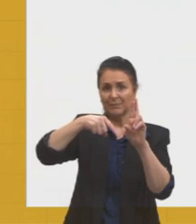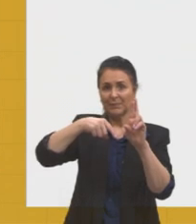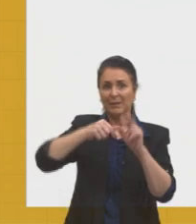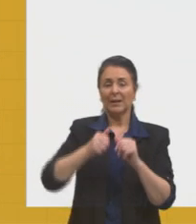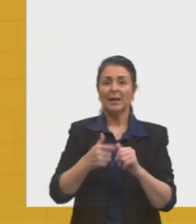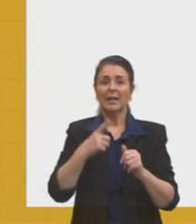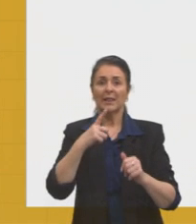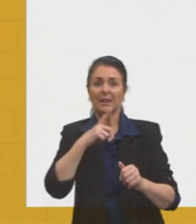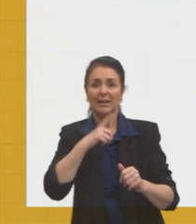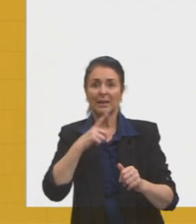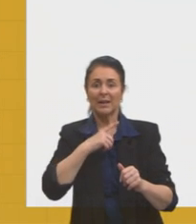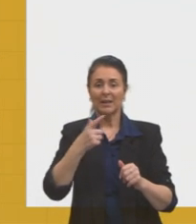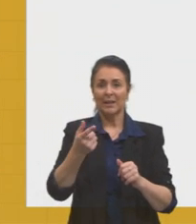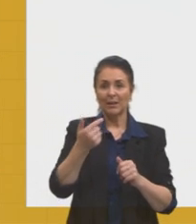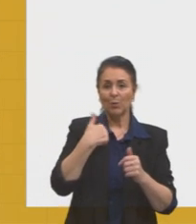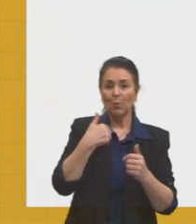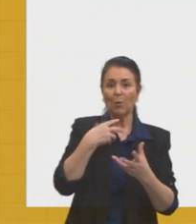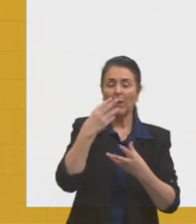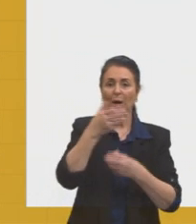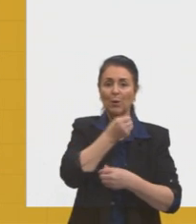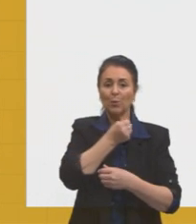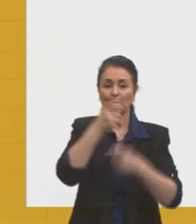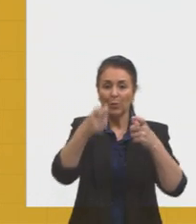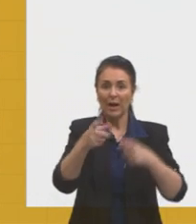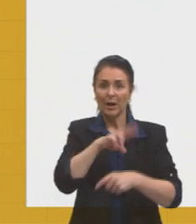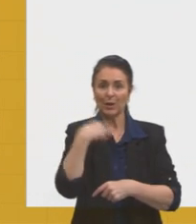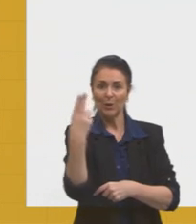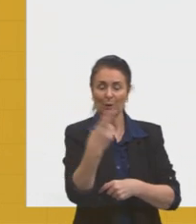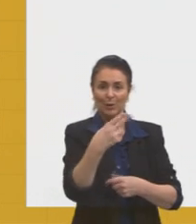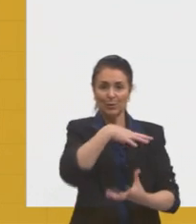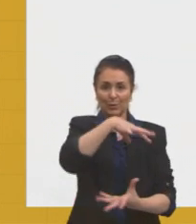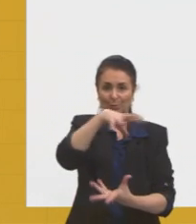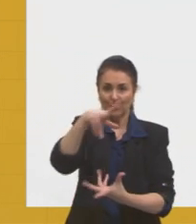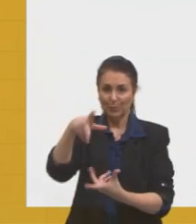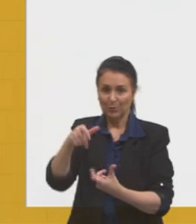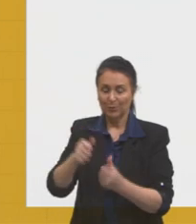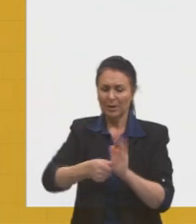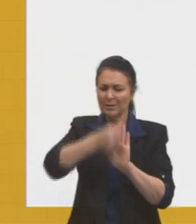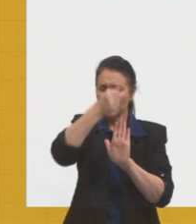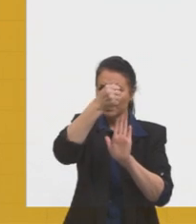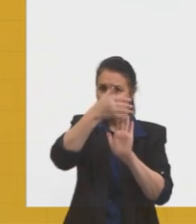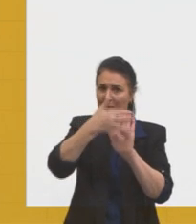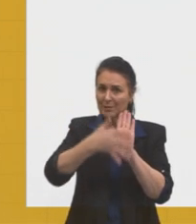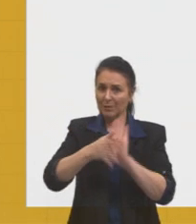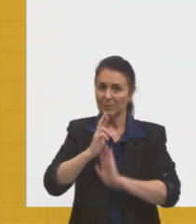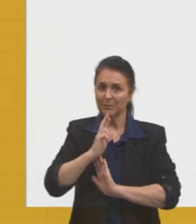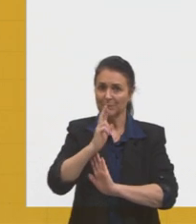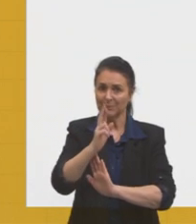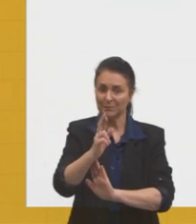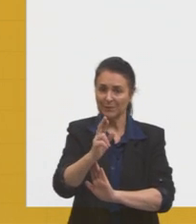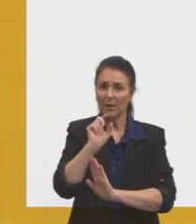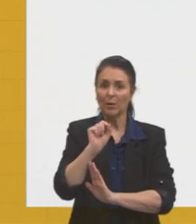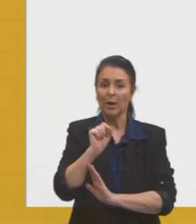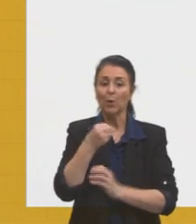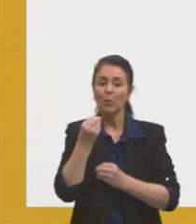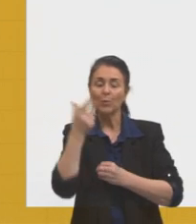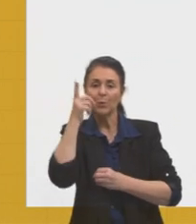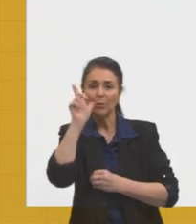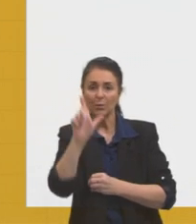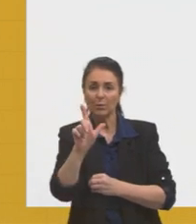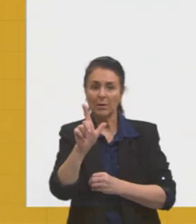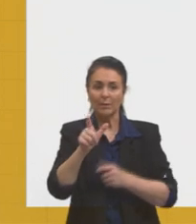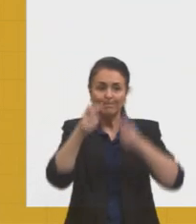como a gente define qual o nosso lugar do mundo. E essa definição, então, aqui está a resposta, é obtida a partir do